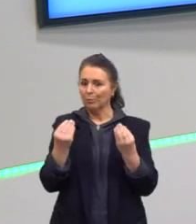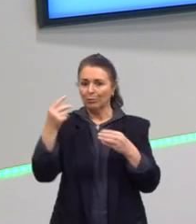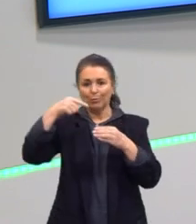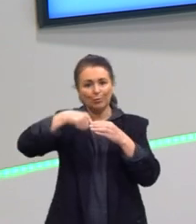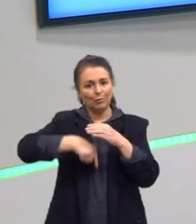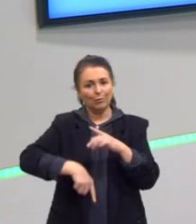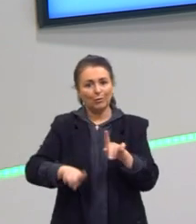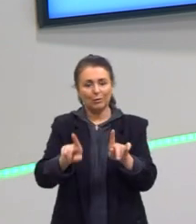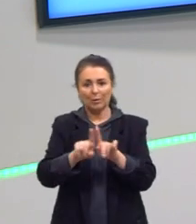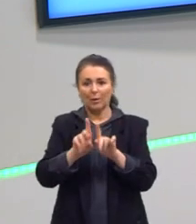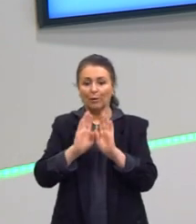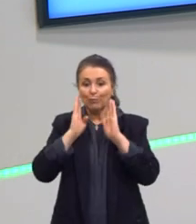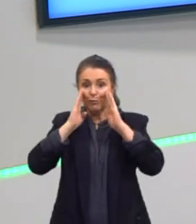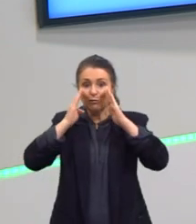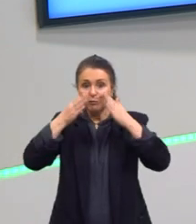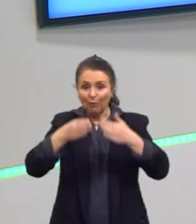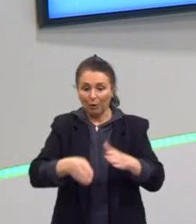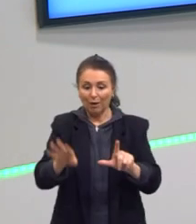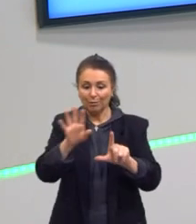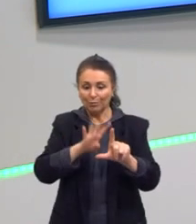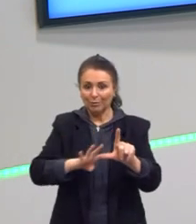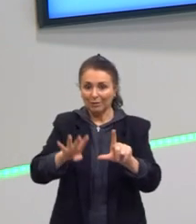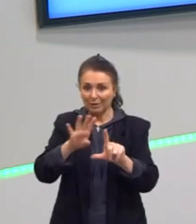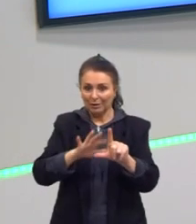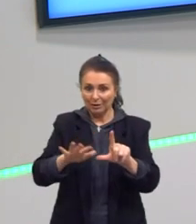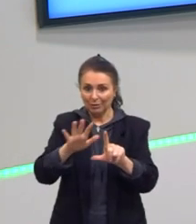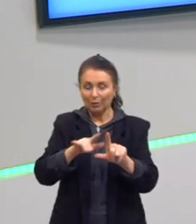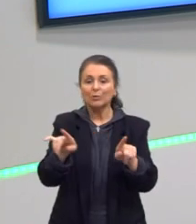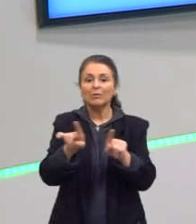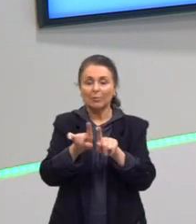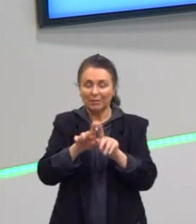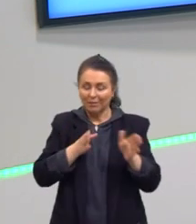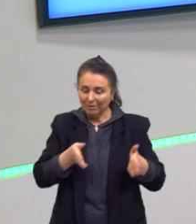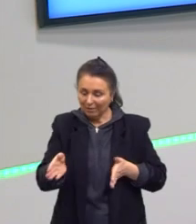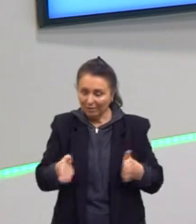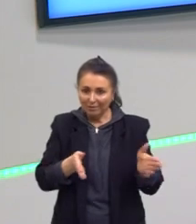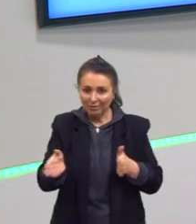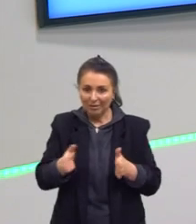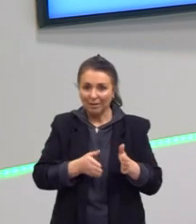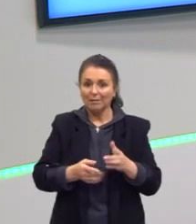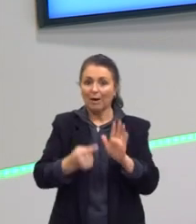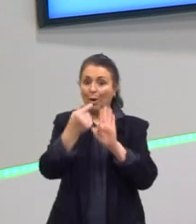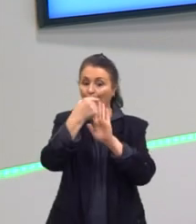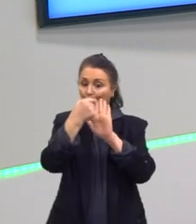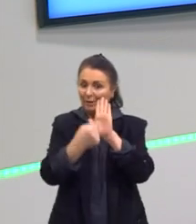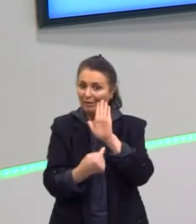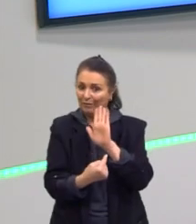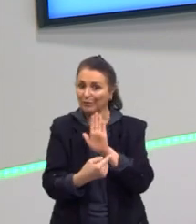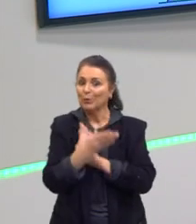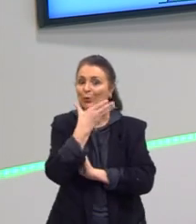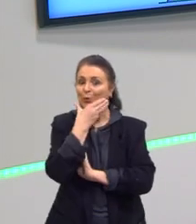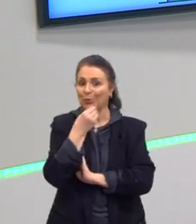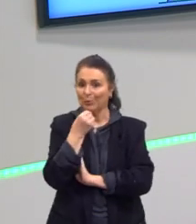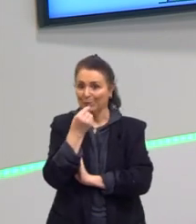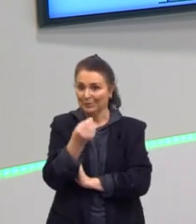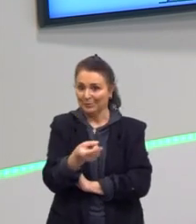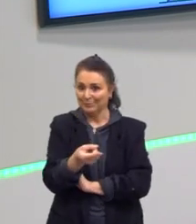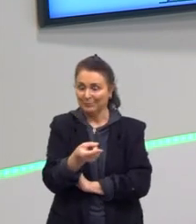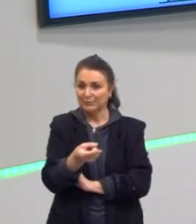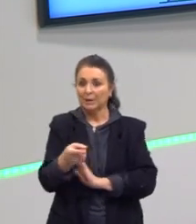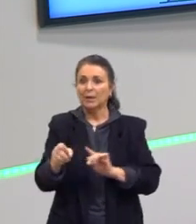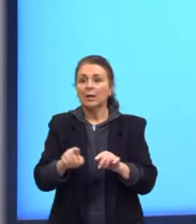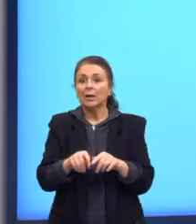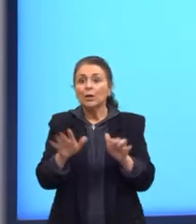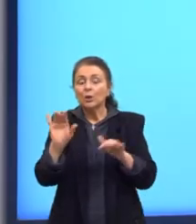Se vocês focarem aqui no QR Code, vocês vão ter acesso ao perfil dele. E,